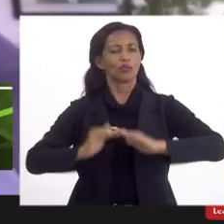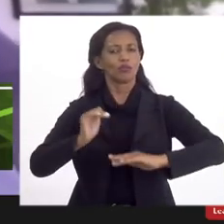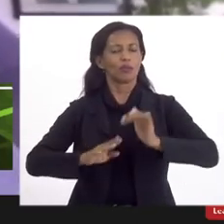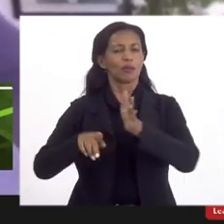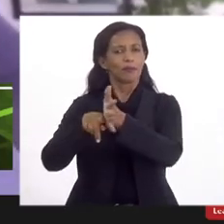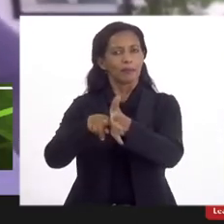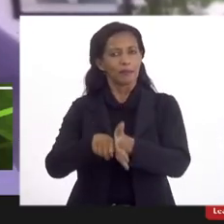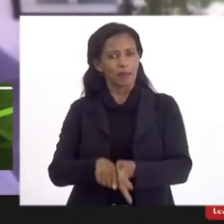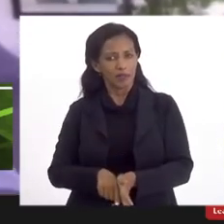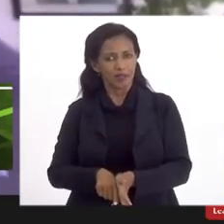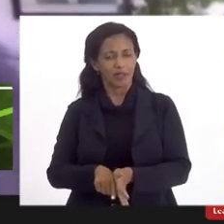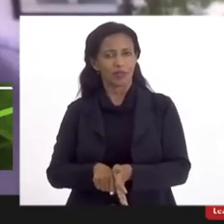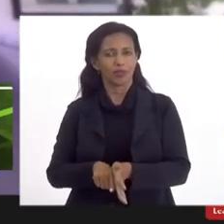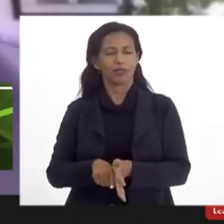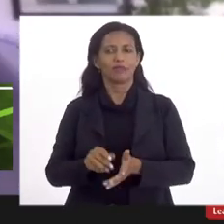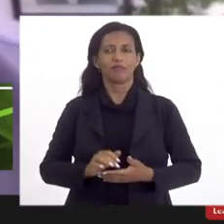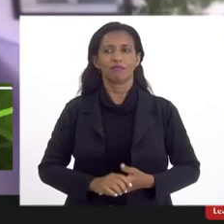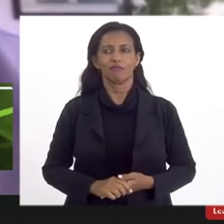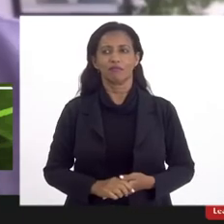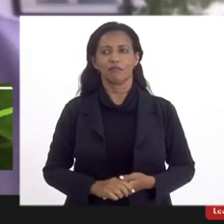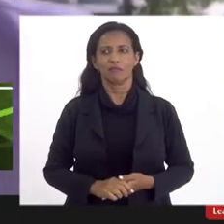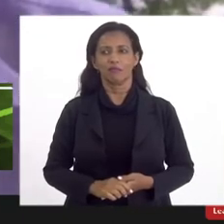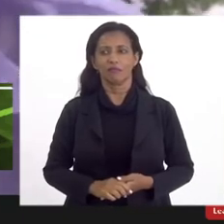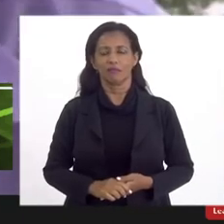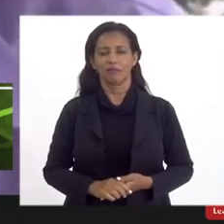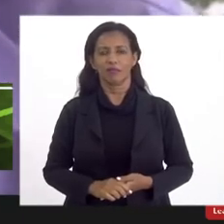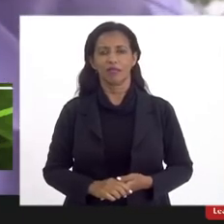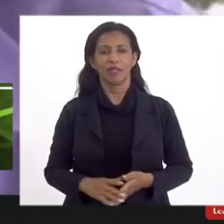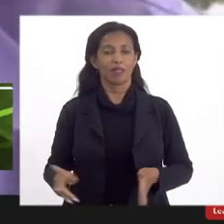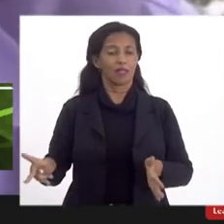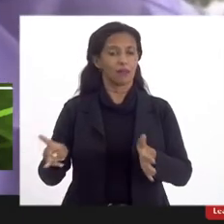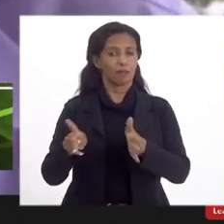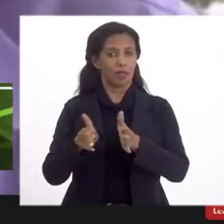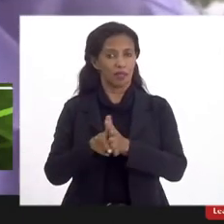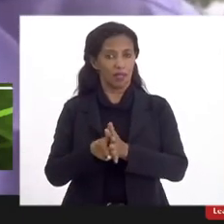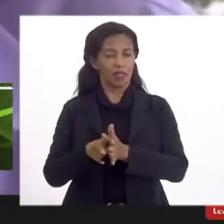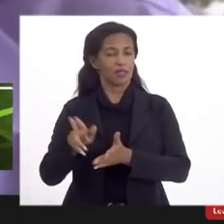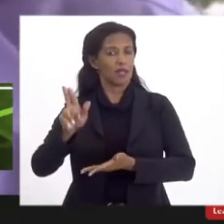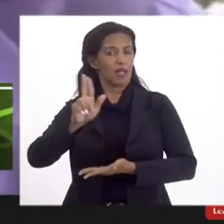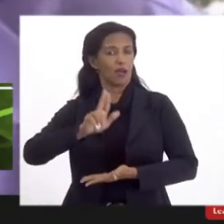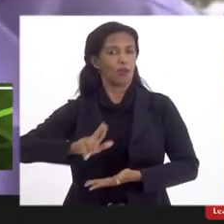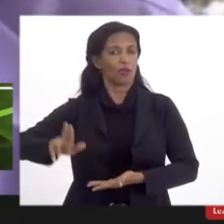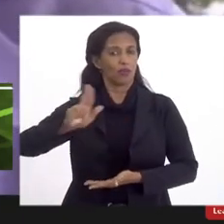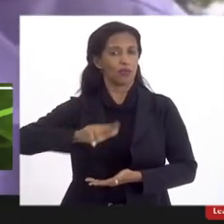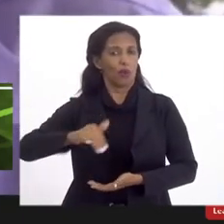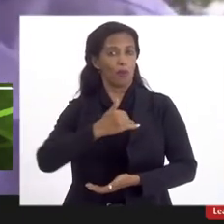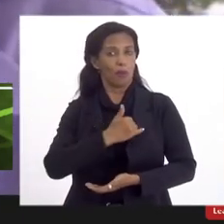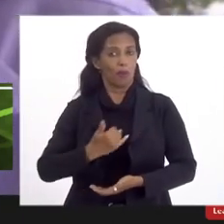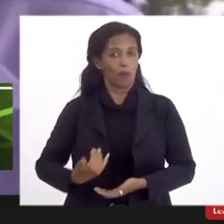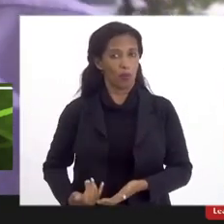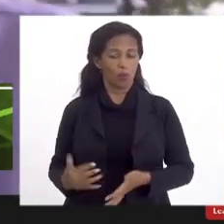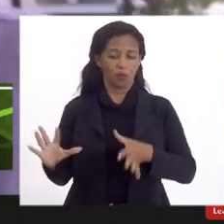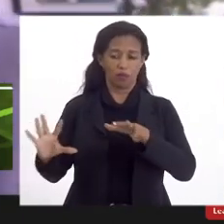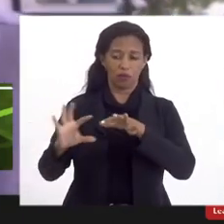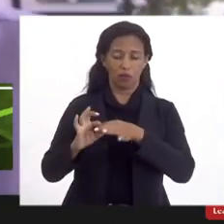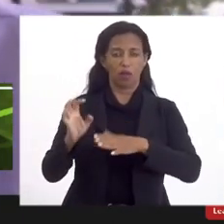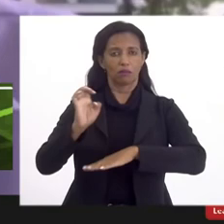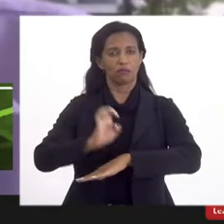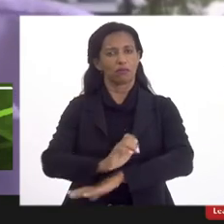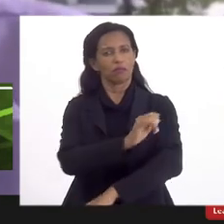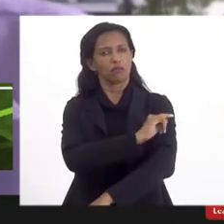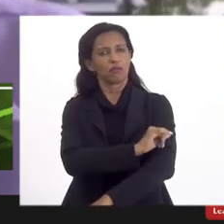universitários que pertencem a universidades públicas vinculadas ao estado do Rio de Janeiro